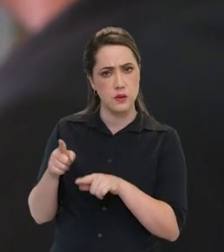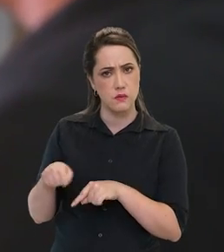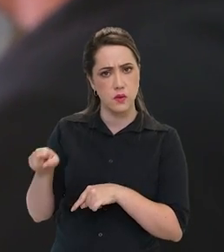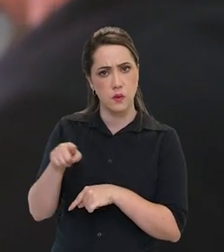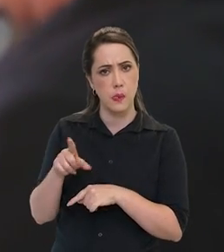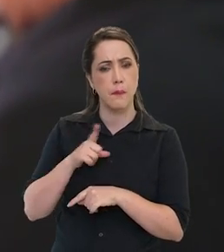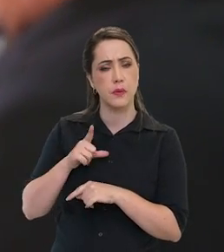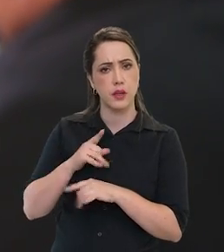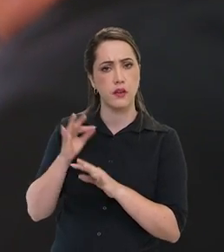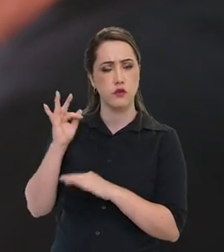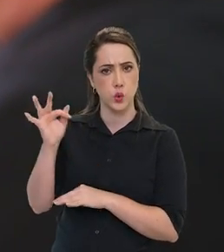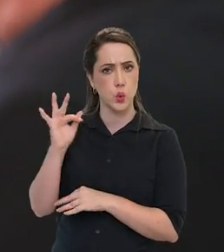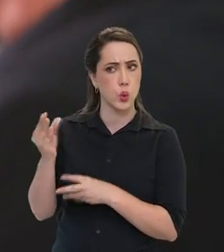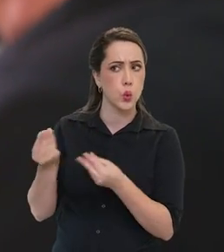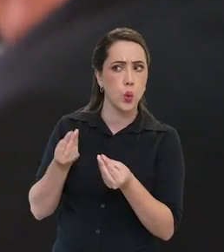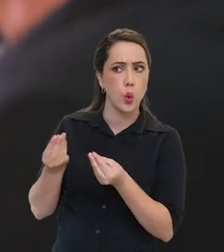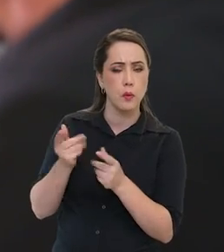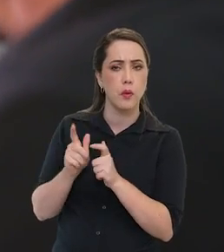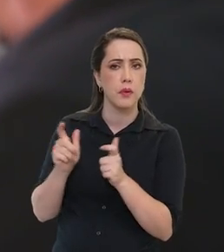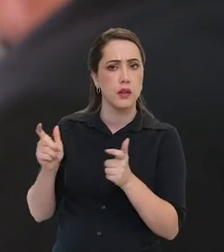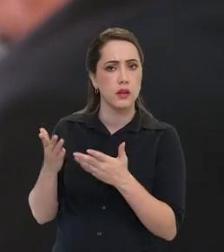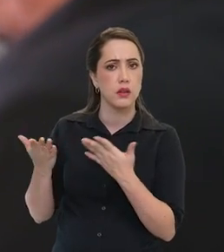suficientes? Tem previsão?